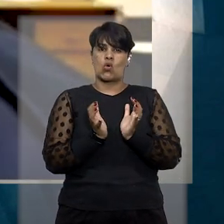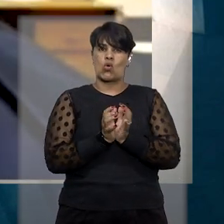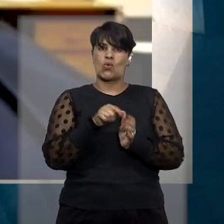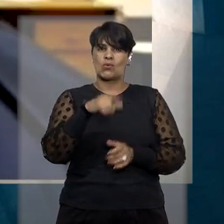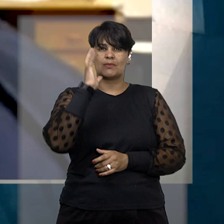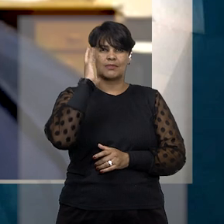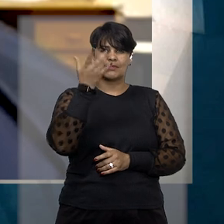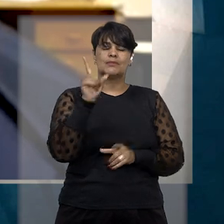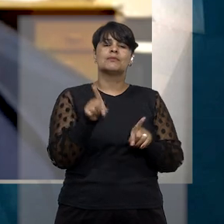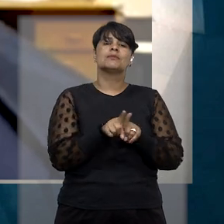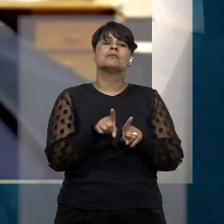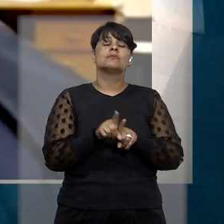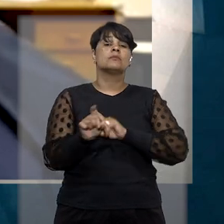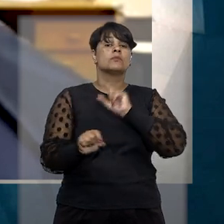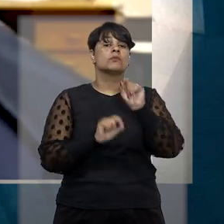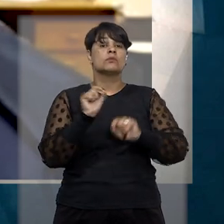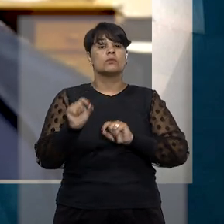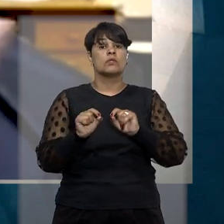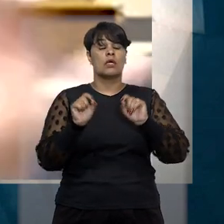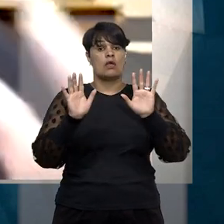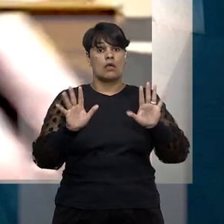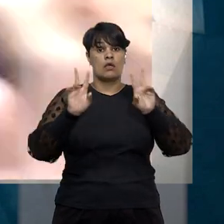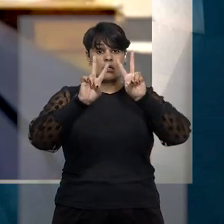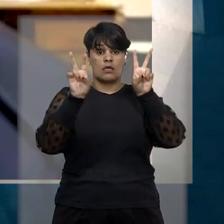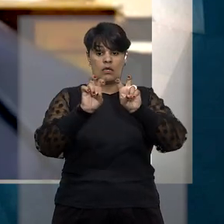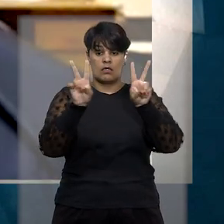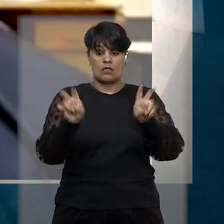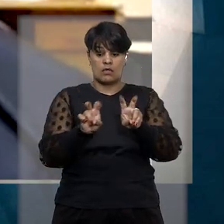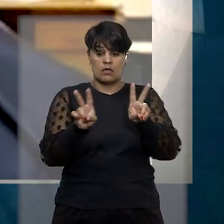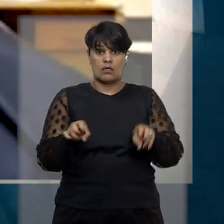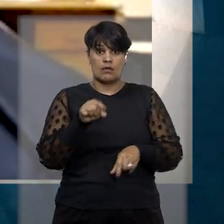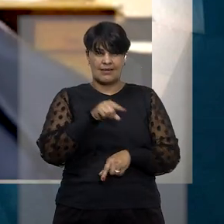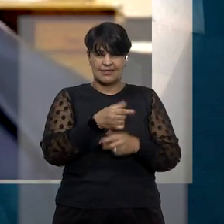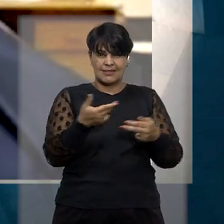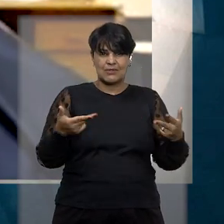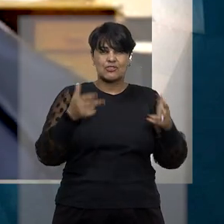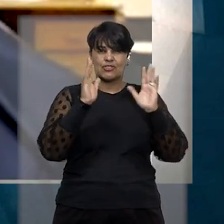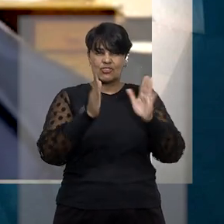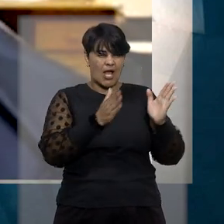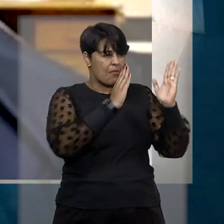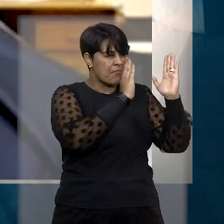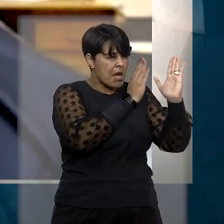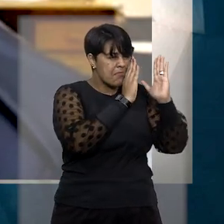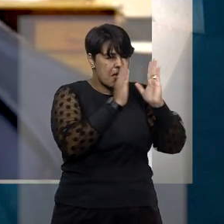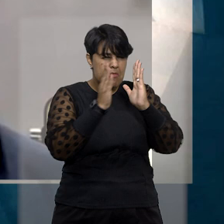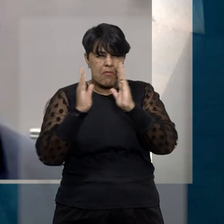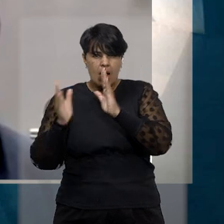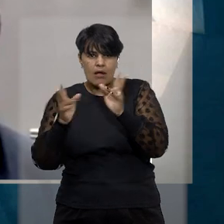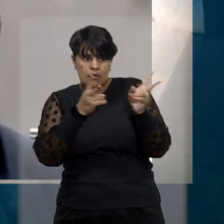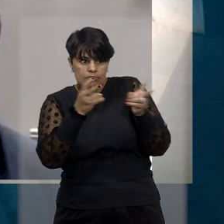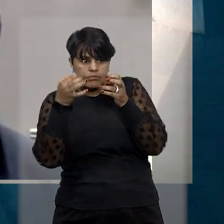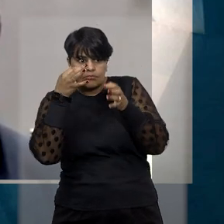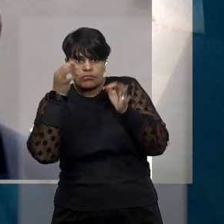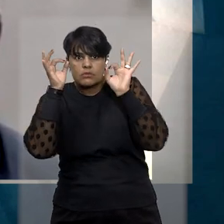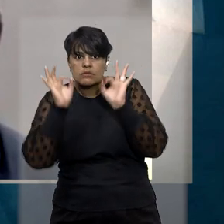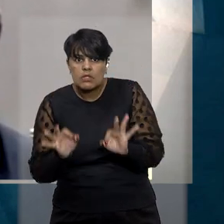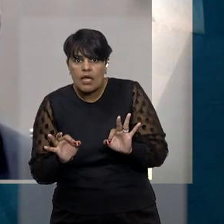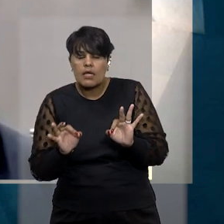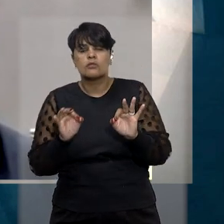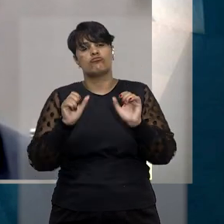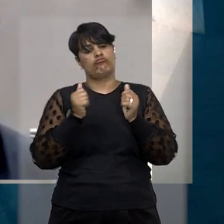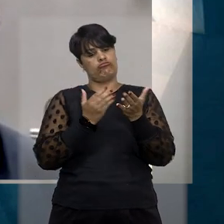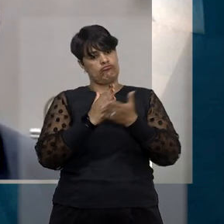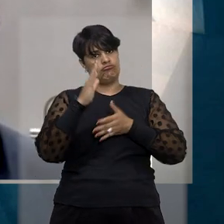também no sentido de que mesmo nos casos em que o reconhecimento siga todos os parâmetros legais, o procedimento, embora